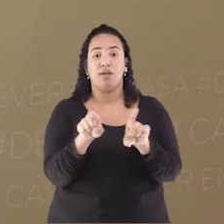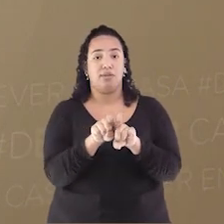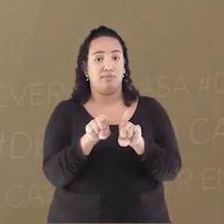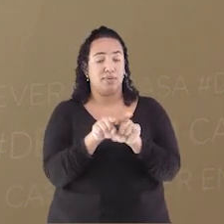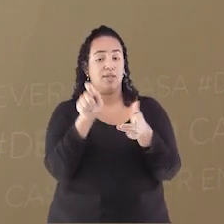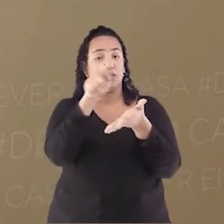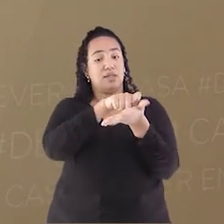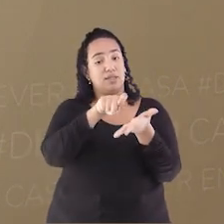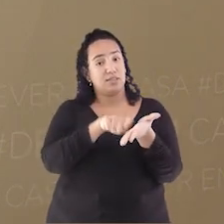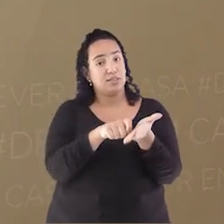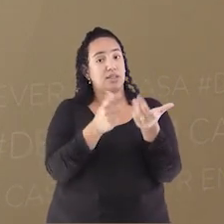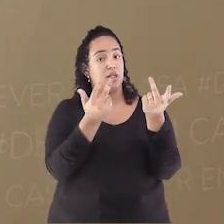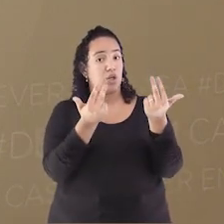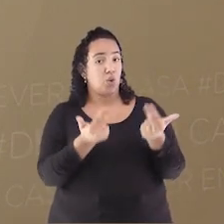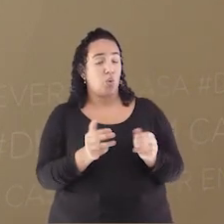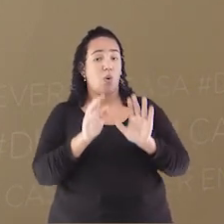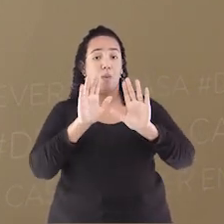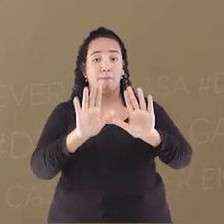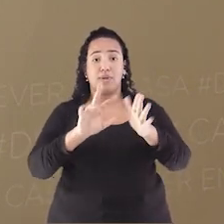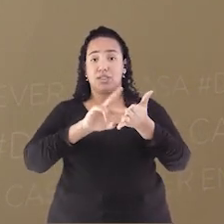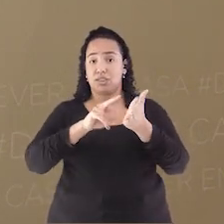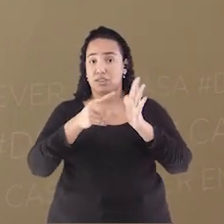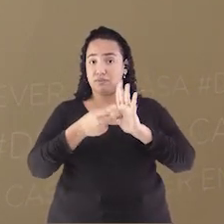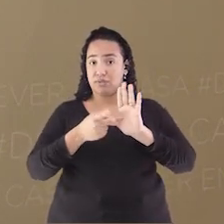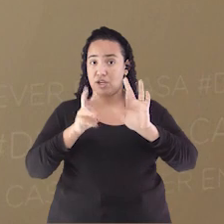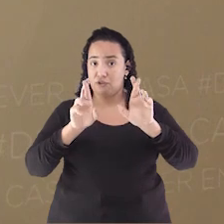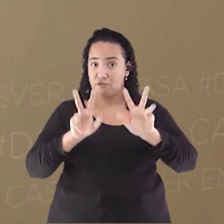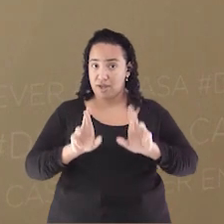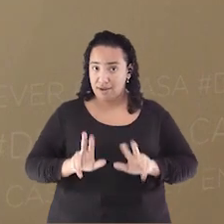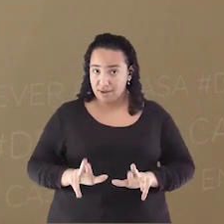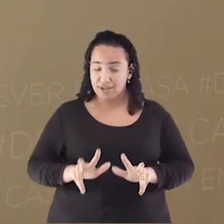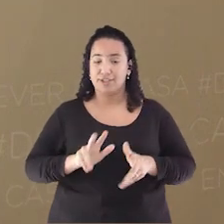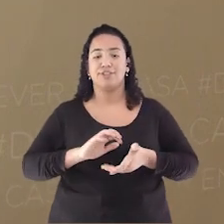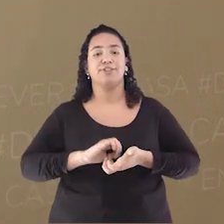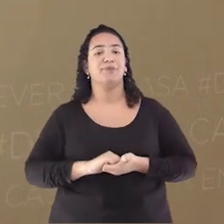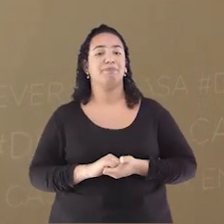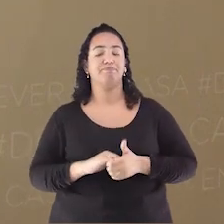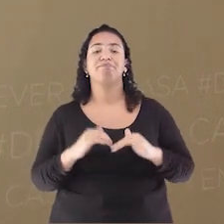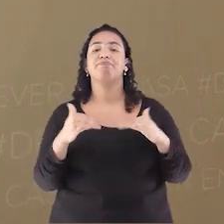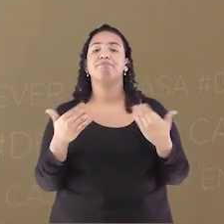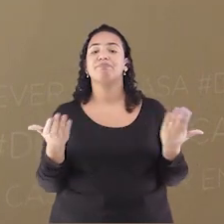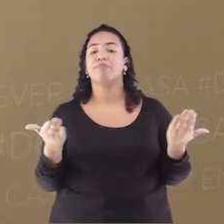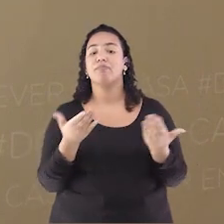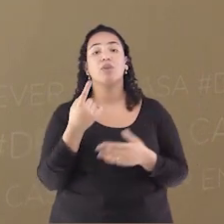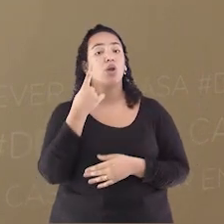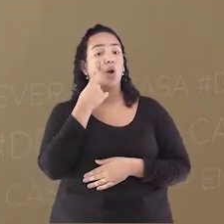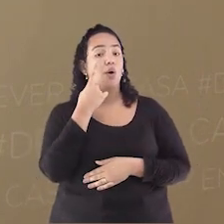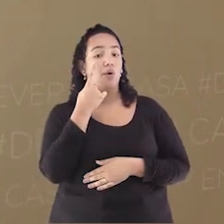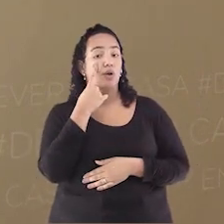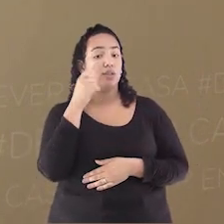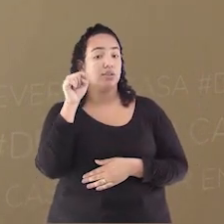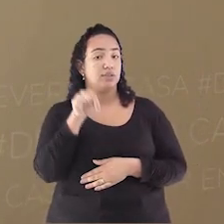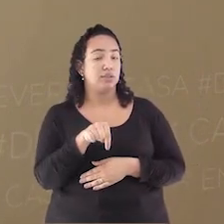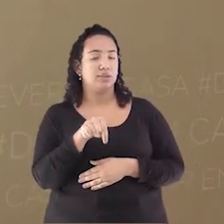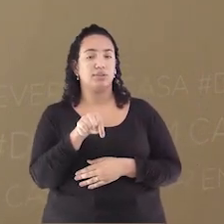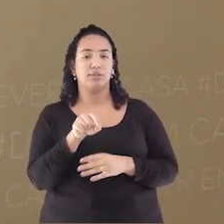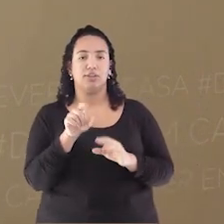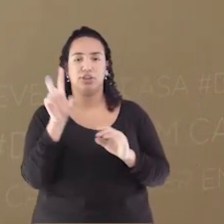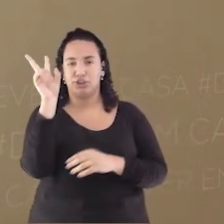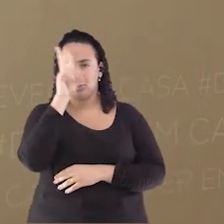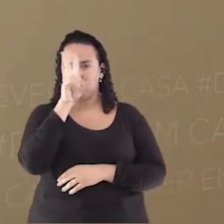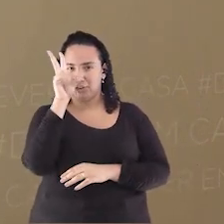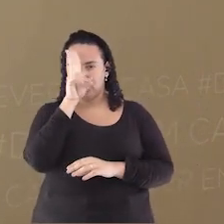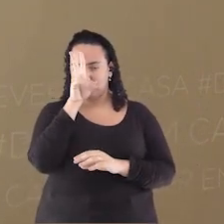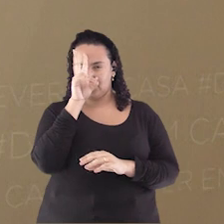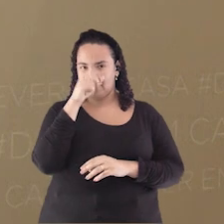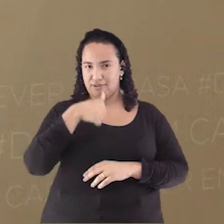iguais Mas que têm significados totalmente diferentes Veja aqui comigo Esse trecho da